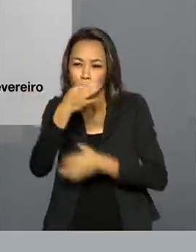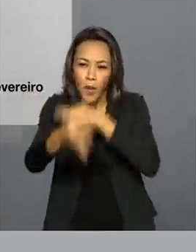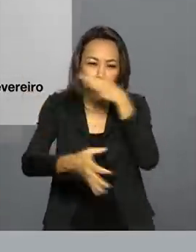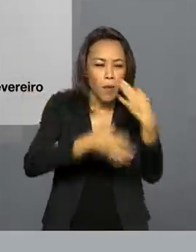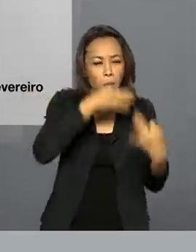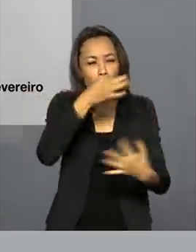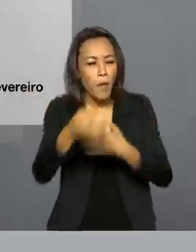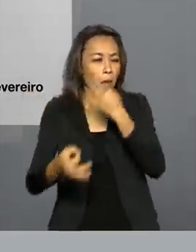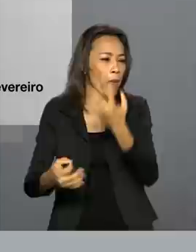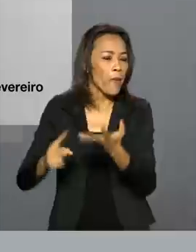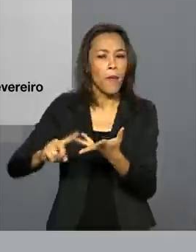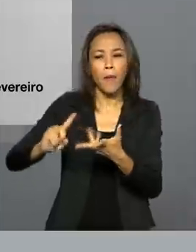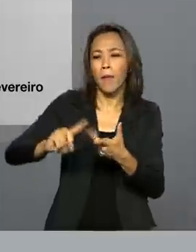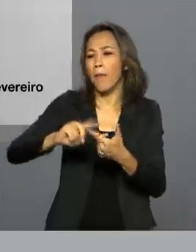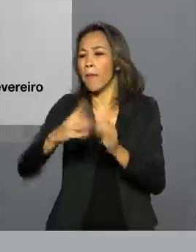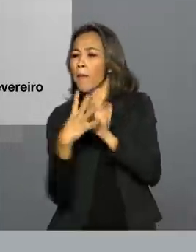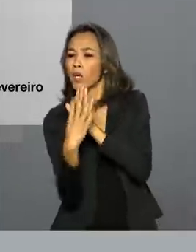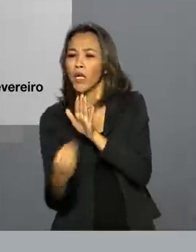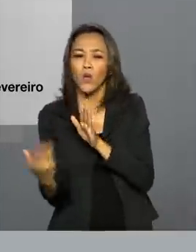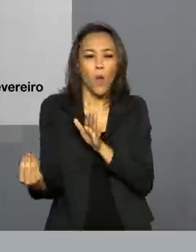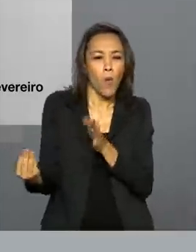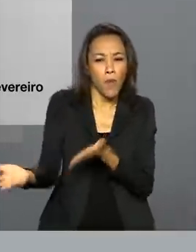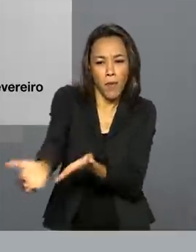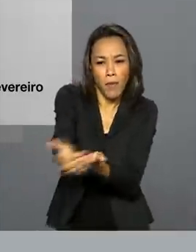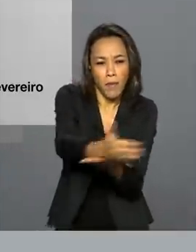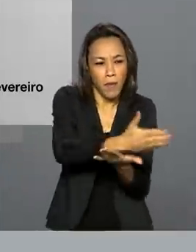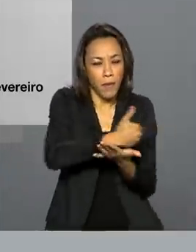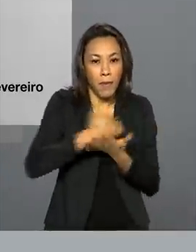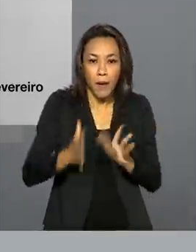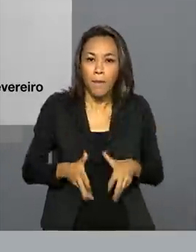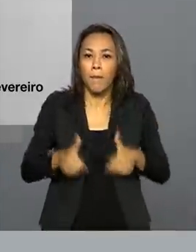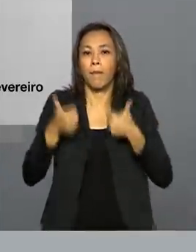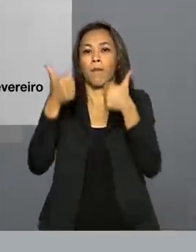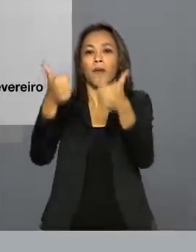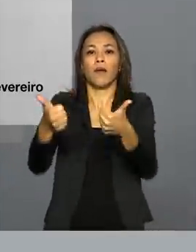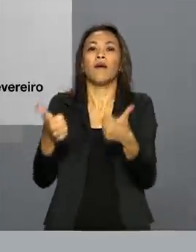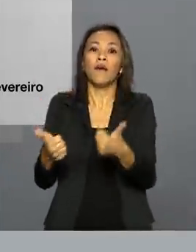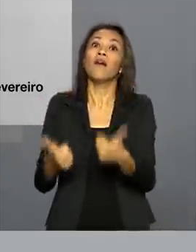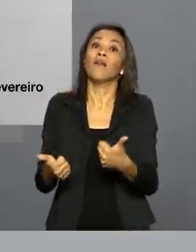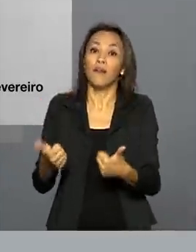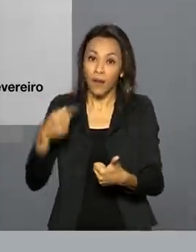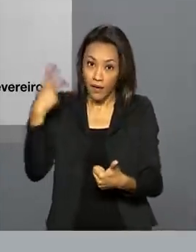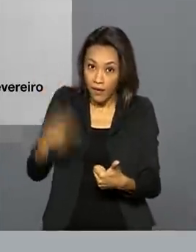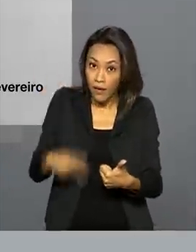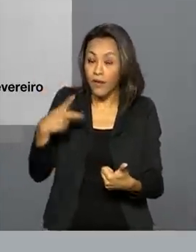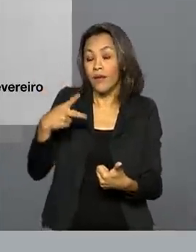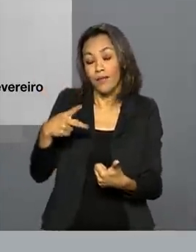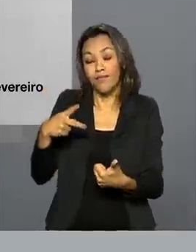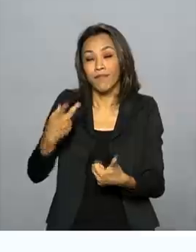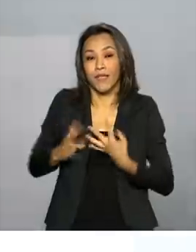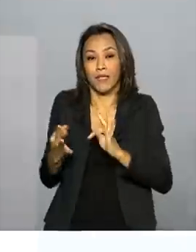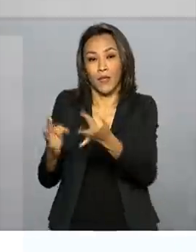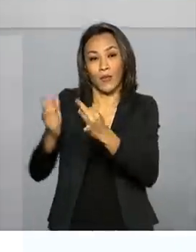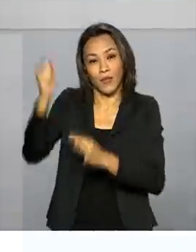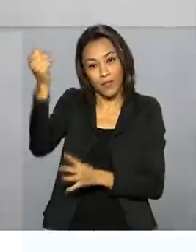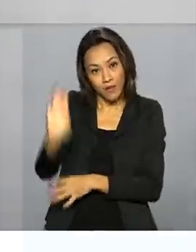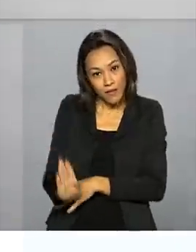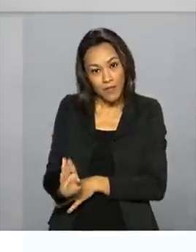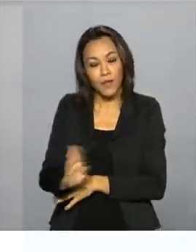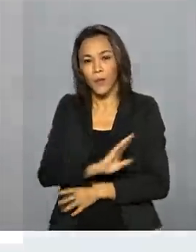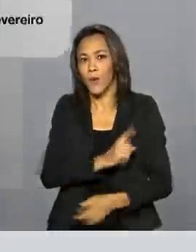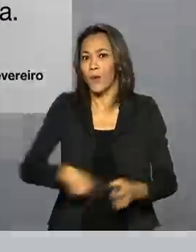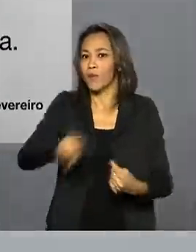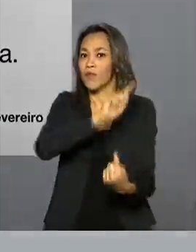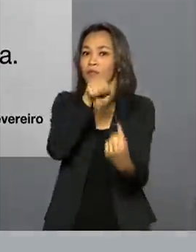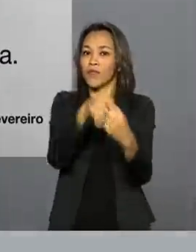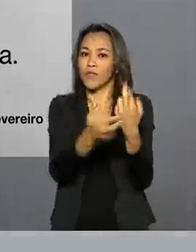subsídios de modelos internacionais para aprimorar o desenvolvimento dessa tecnologia no Brasil. A missão